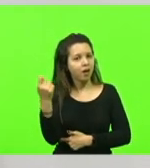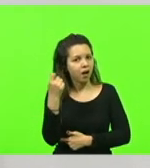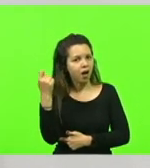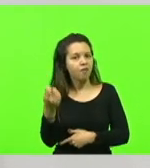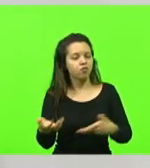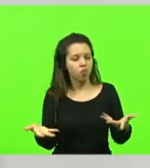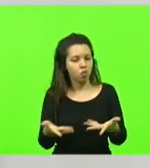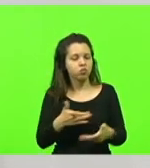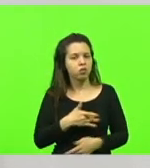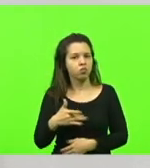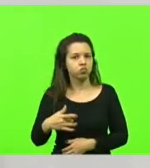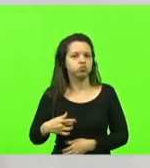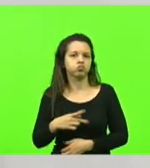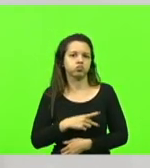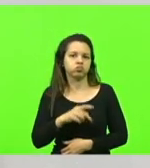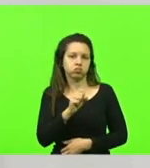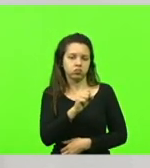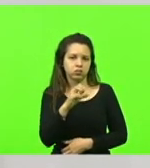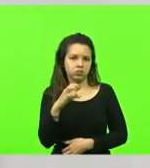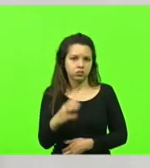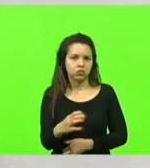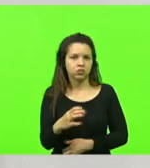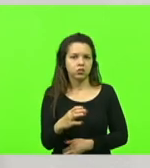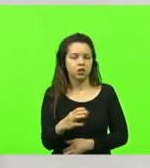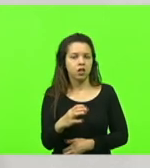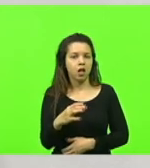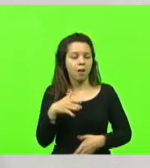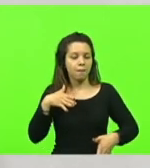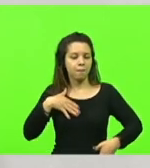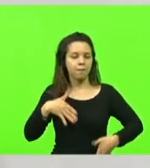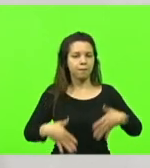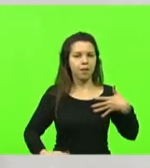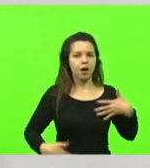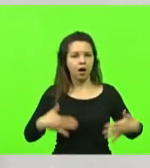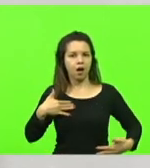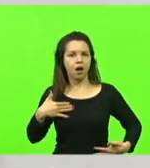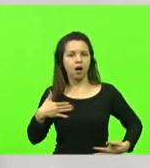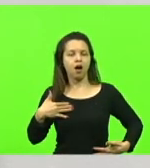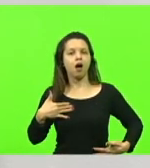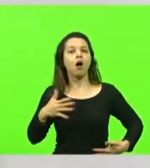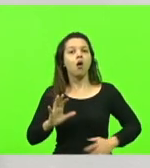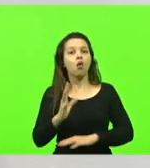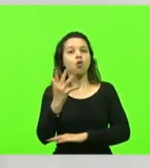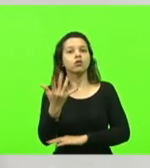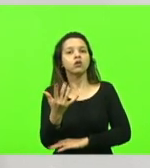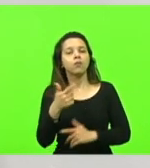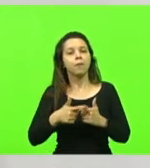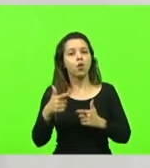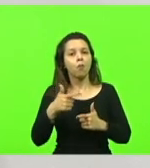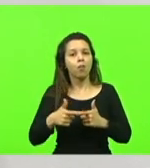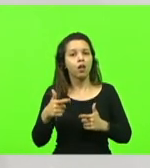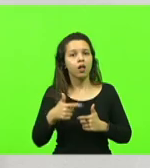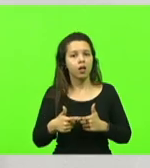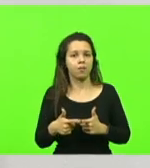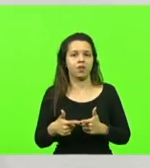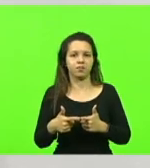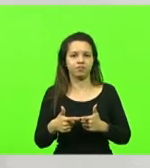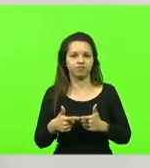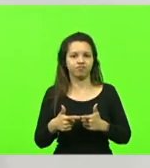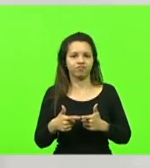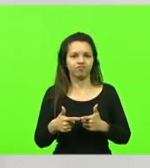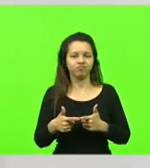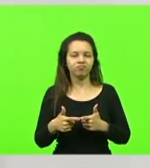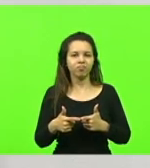A paralisia cerebral também ocorre por problemas durante o parto, na hora de nascer. E muitas